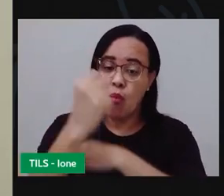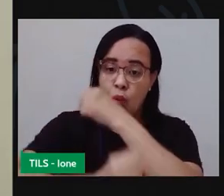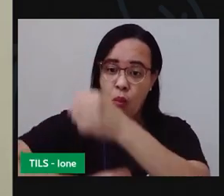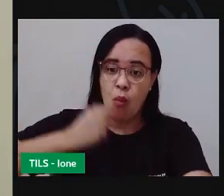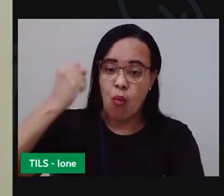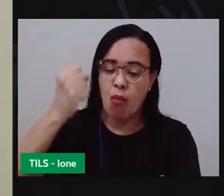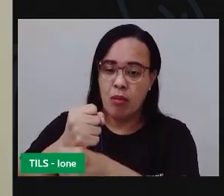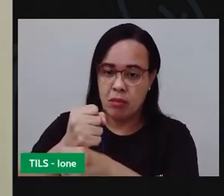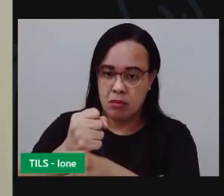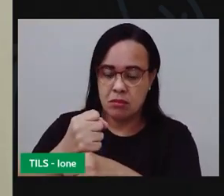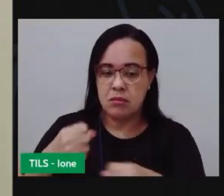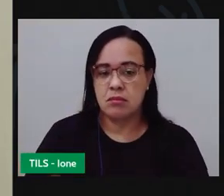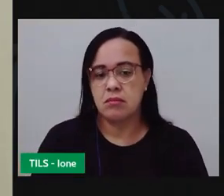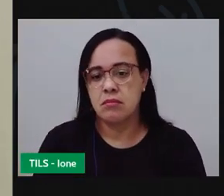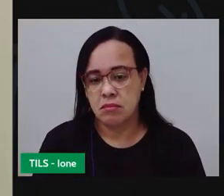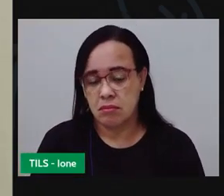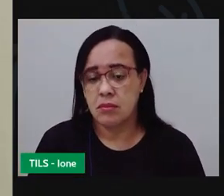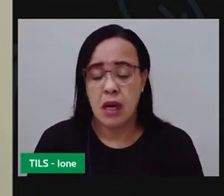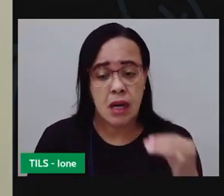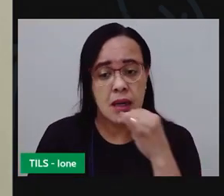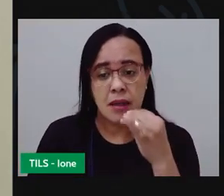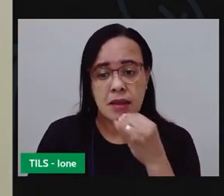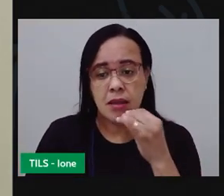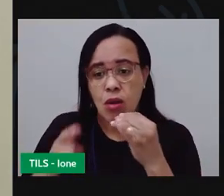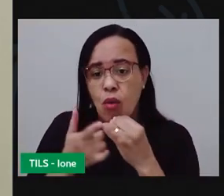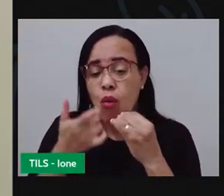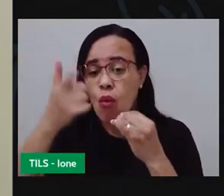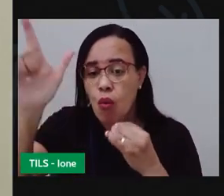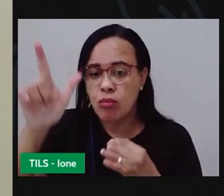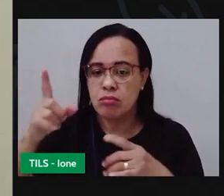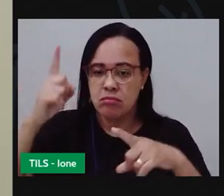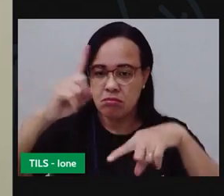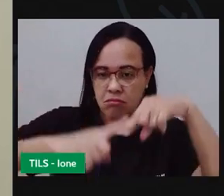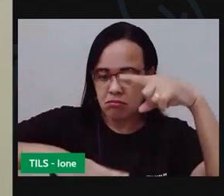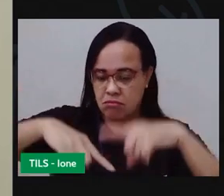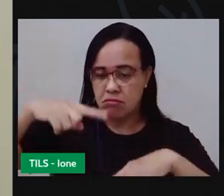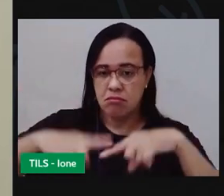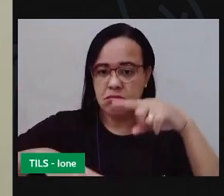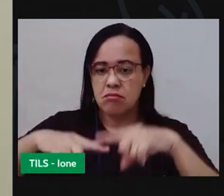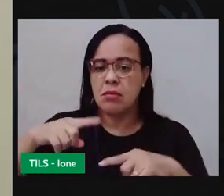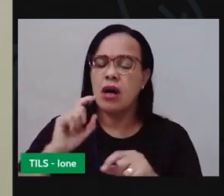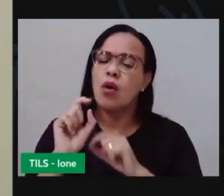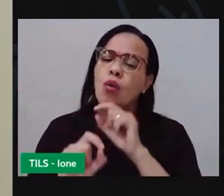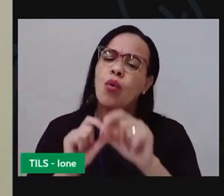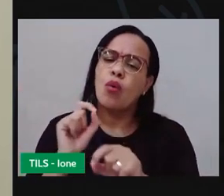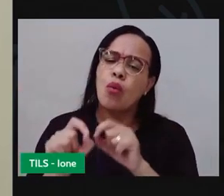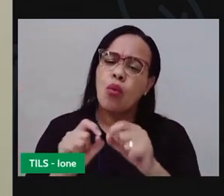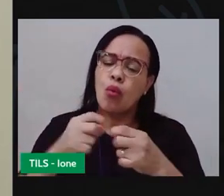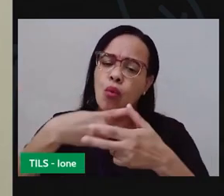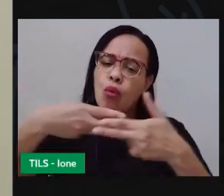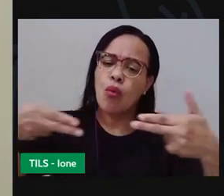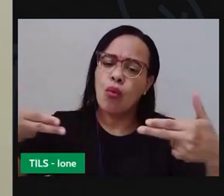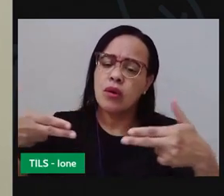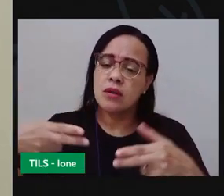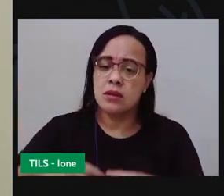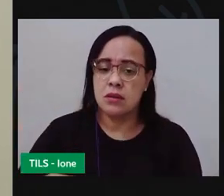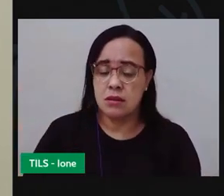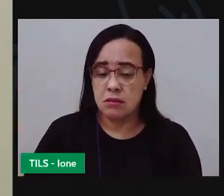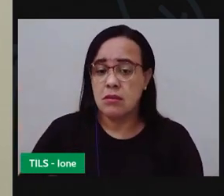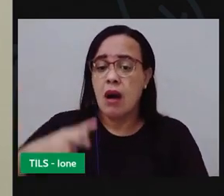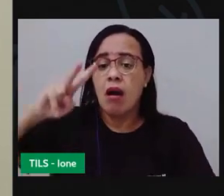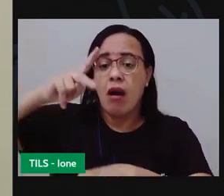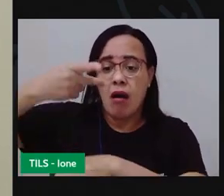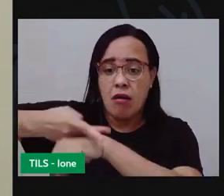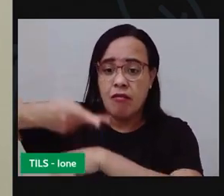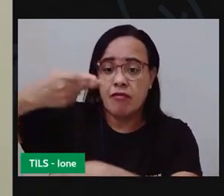A gente também vai ter outros tipos de materiais que produzem objetos, como o vidro, que a gente vai